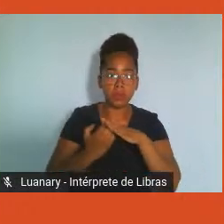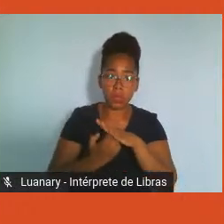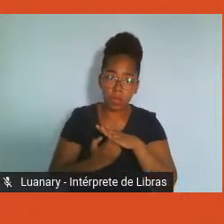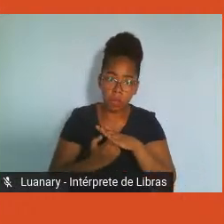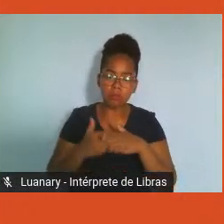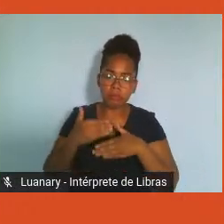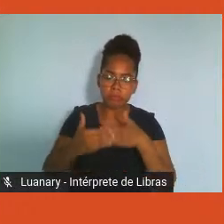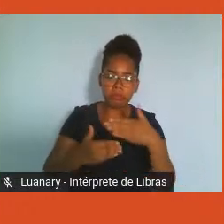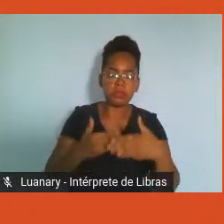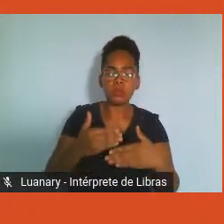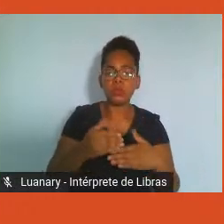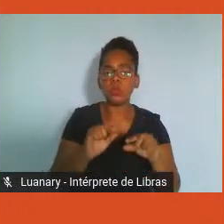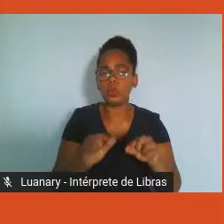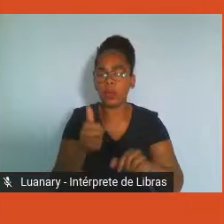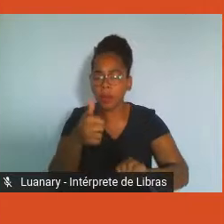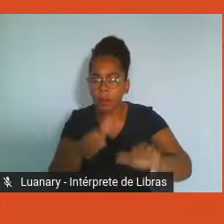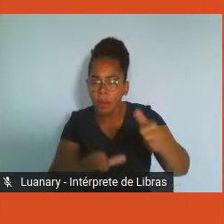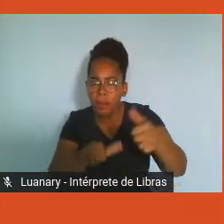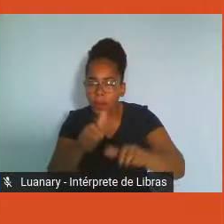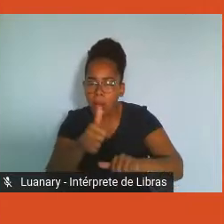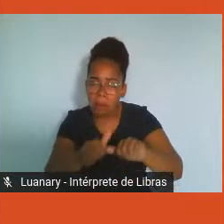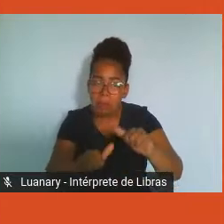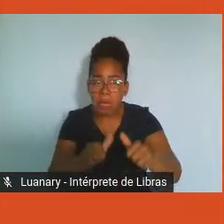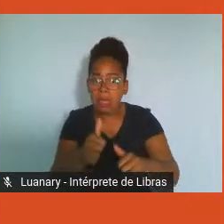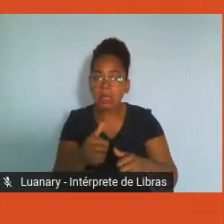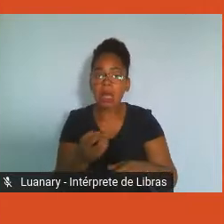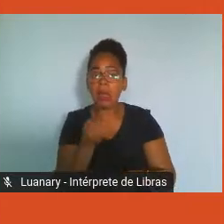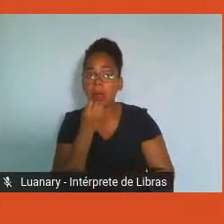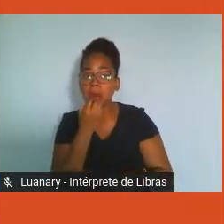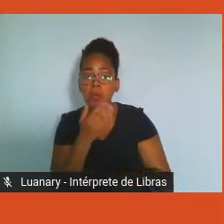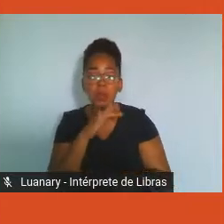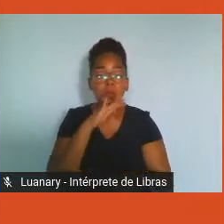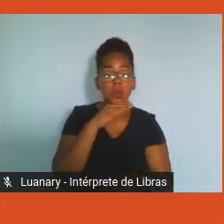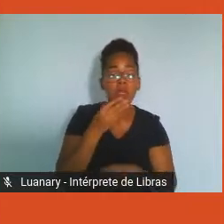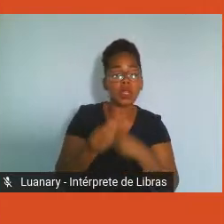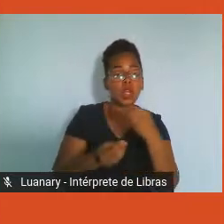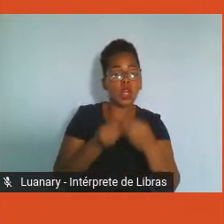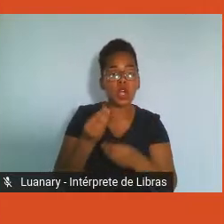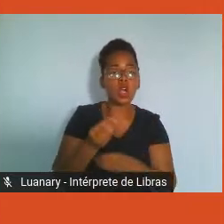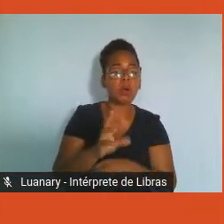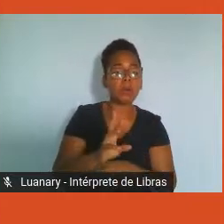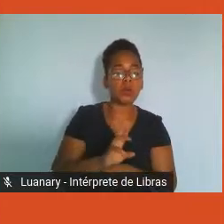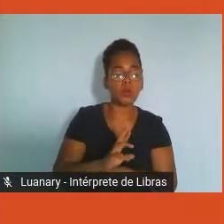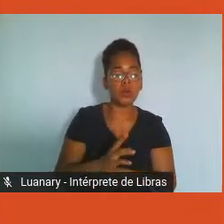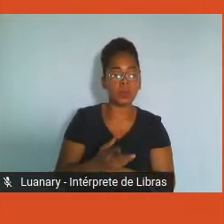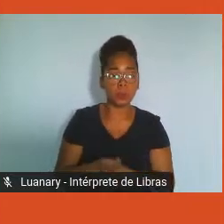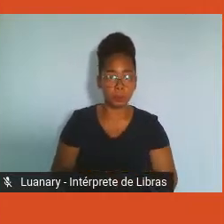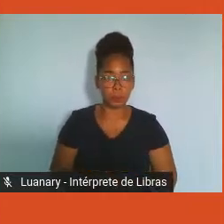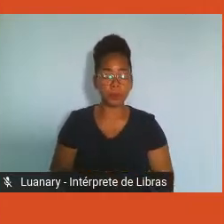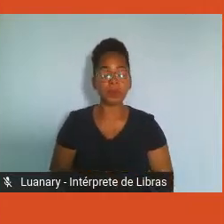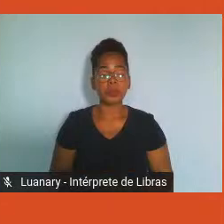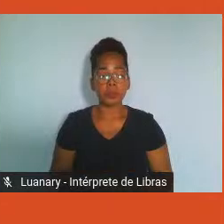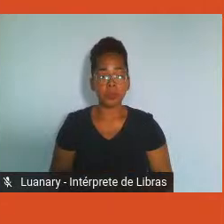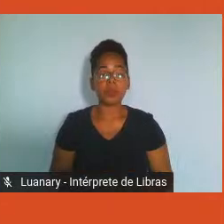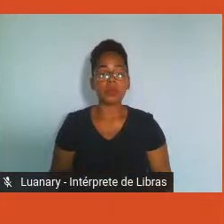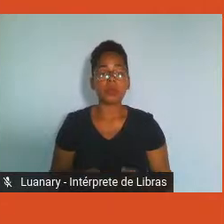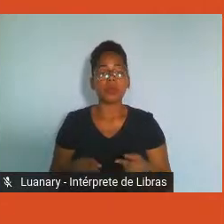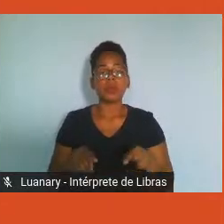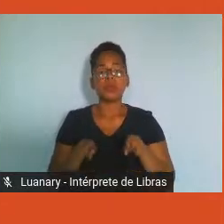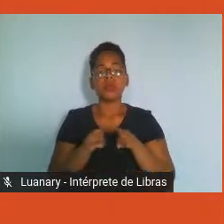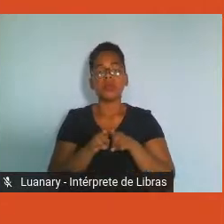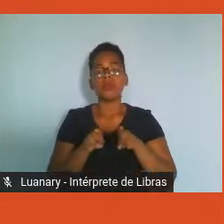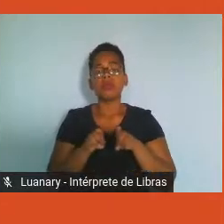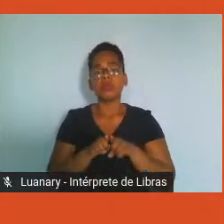resultados dessa gestão que vocês criaram dentro da empresa. Agora, a gente, tendo alguns